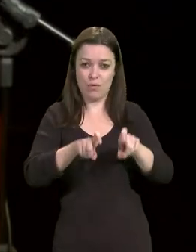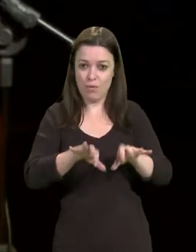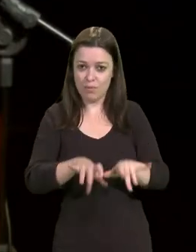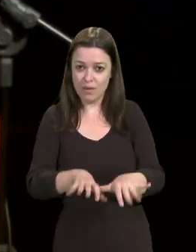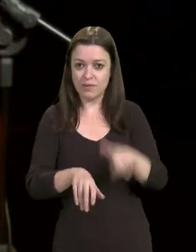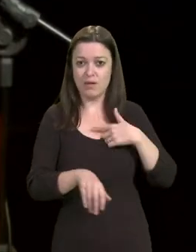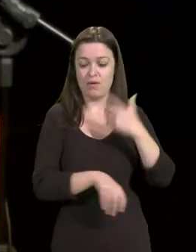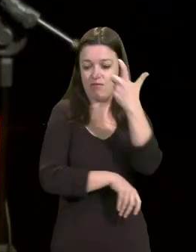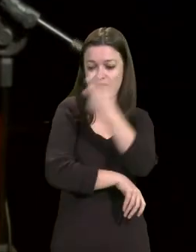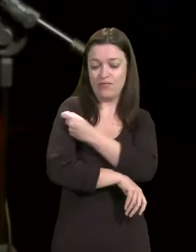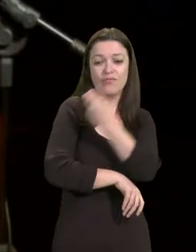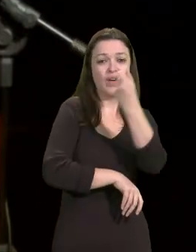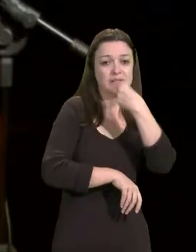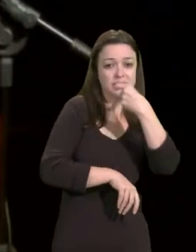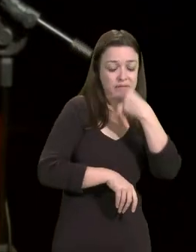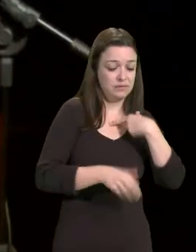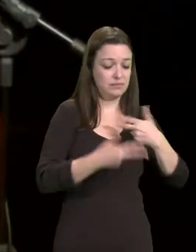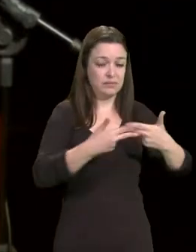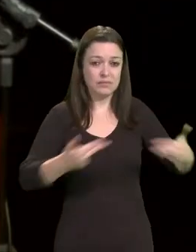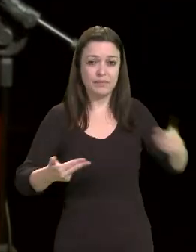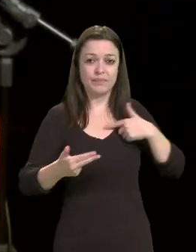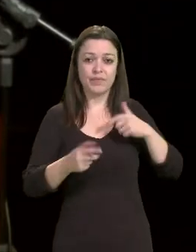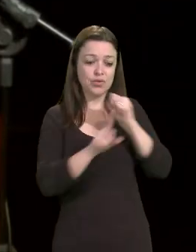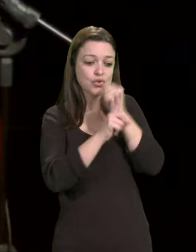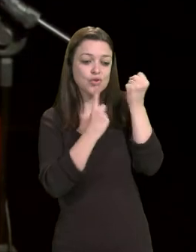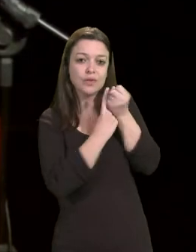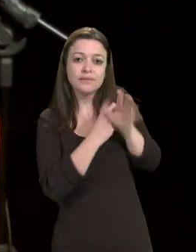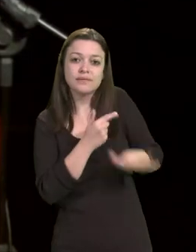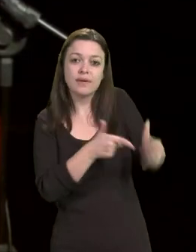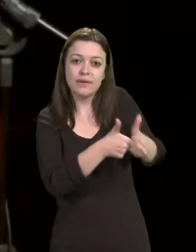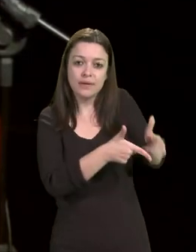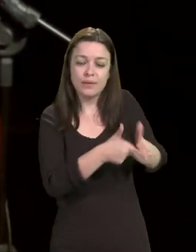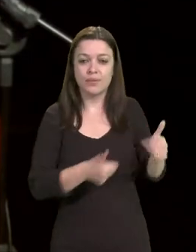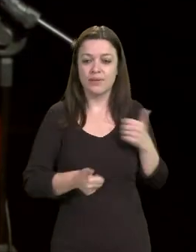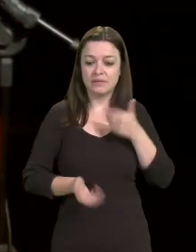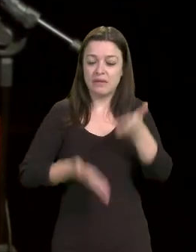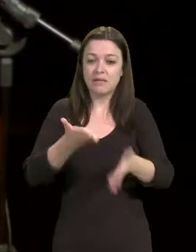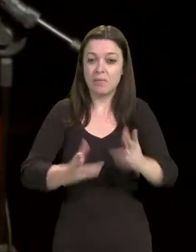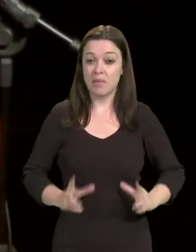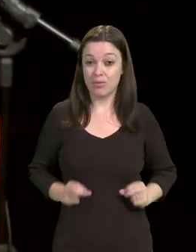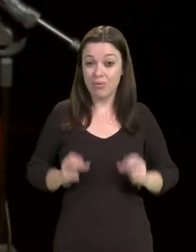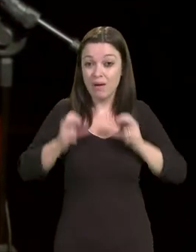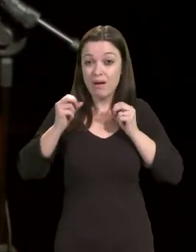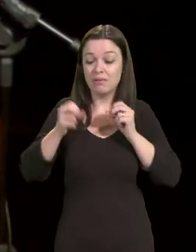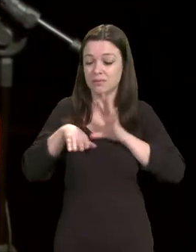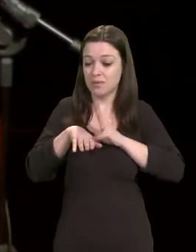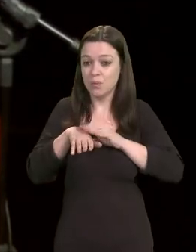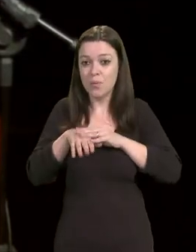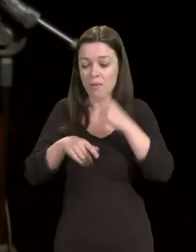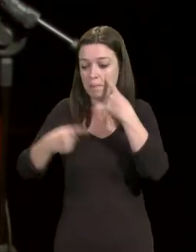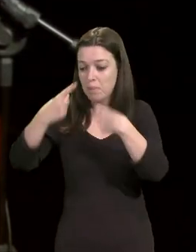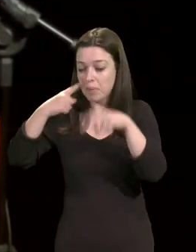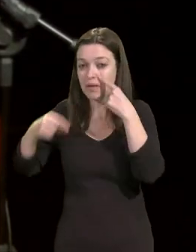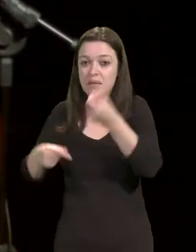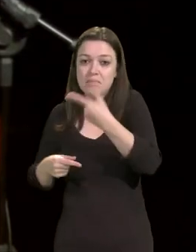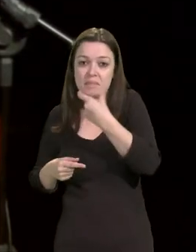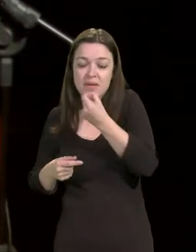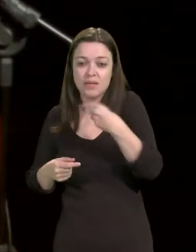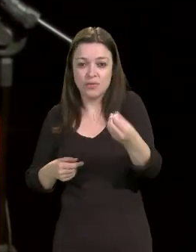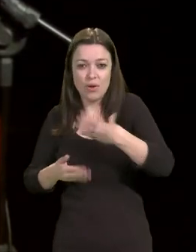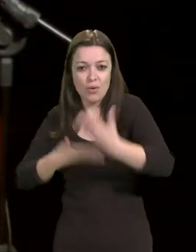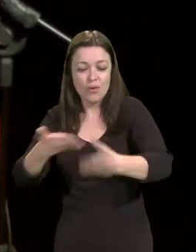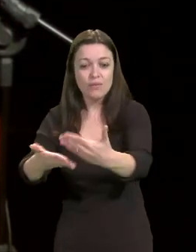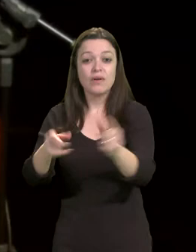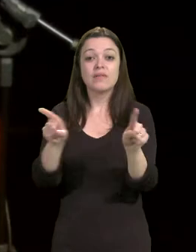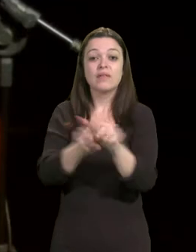vacinas, sobre questões sociais, tratamentos para câncer e outras doenças, compostos para